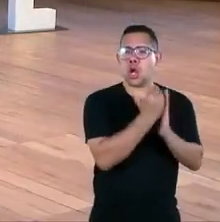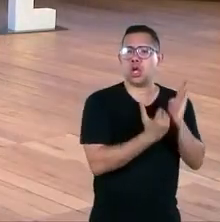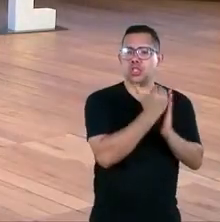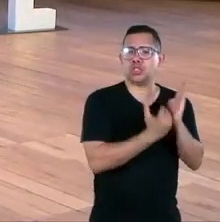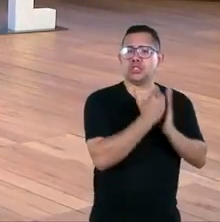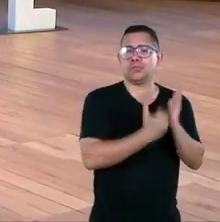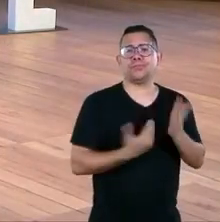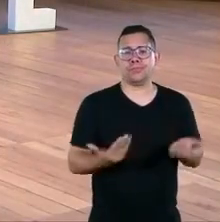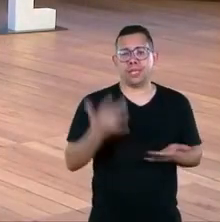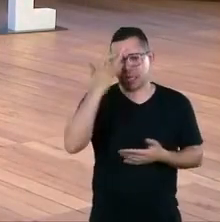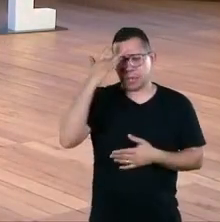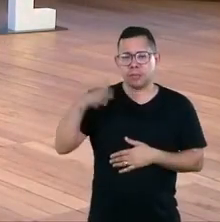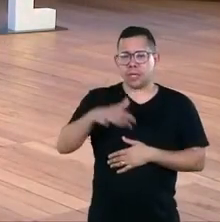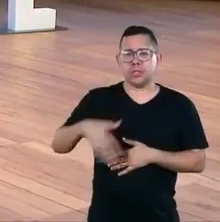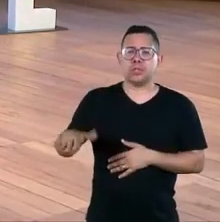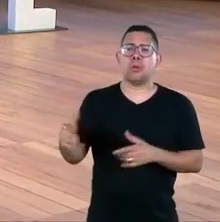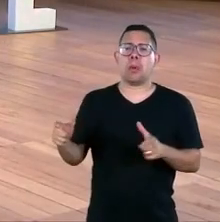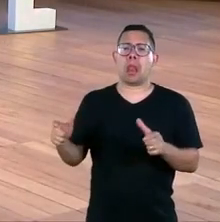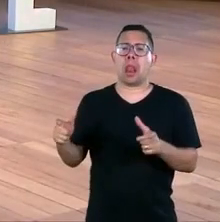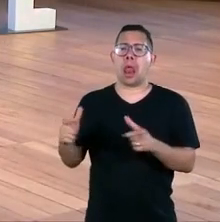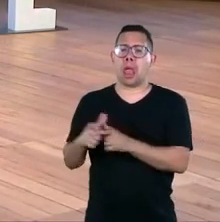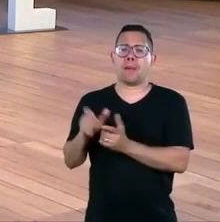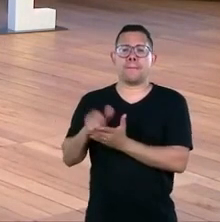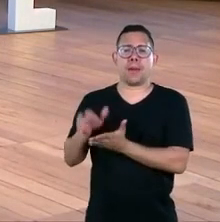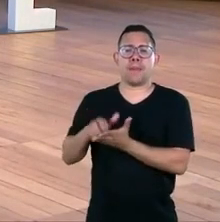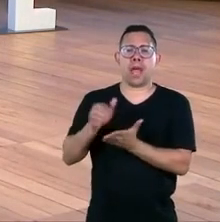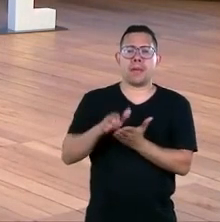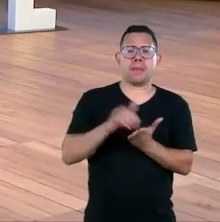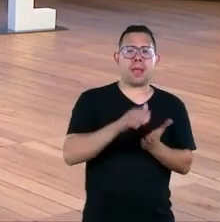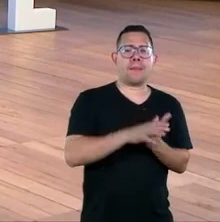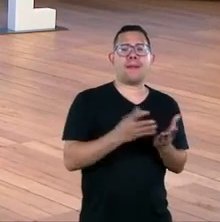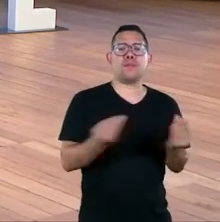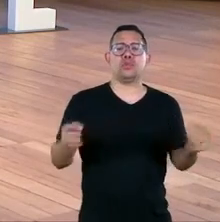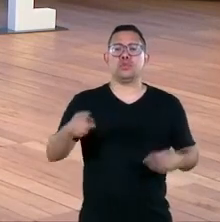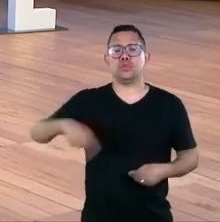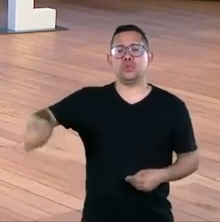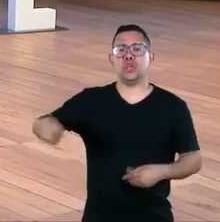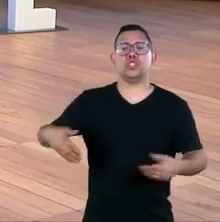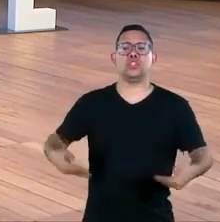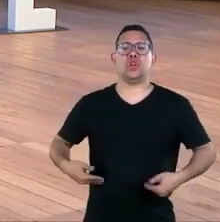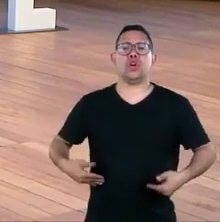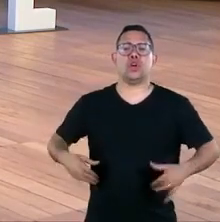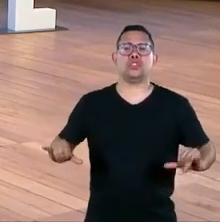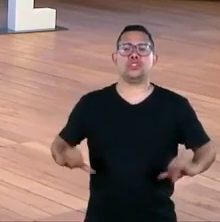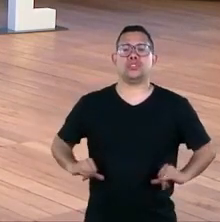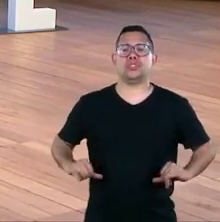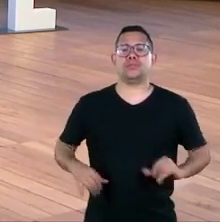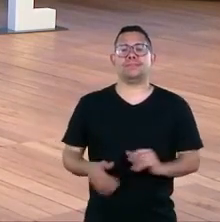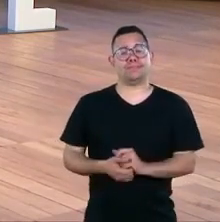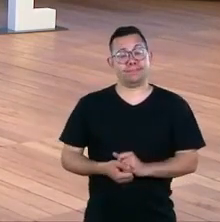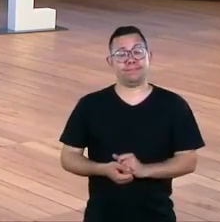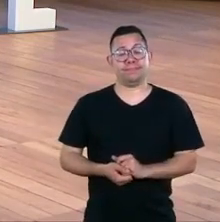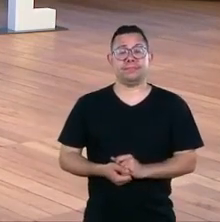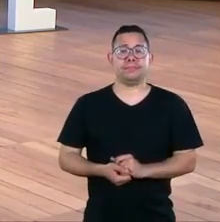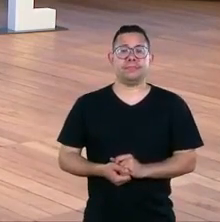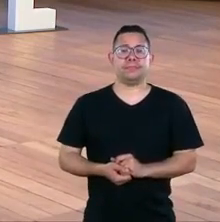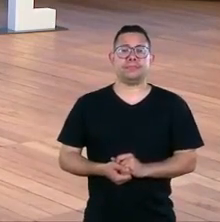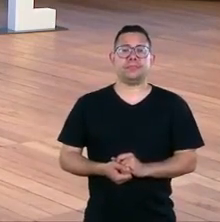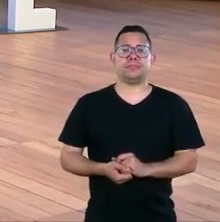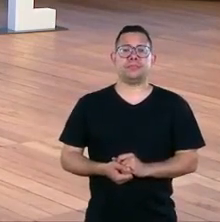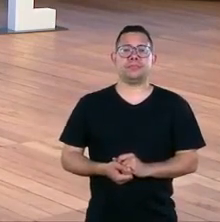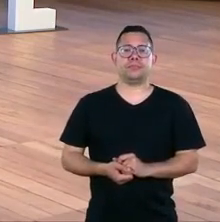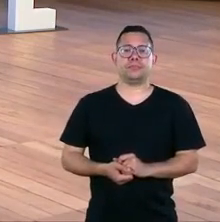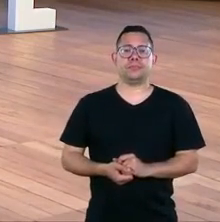impressionante sim eu tenho insistido muito nessa ideia de que a pandemia de alguma forma